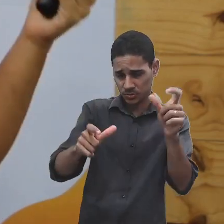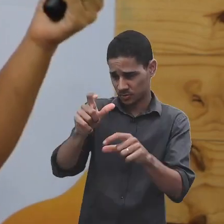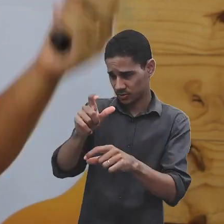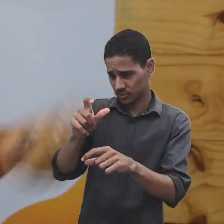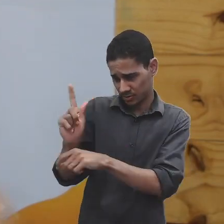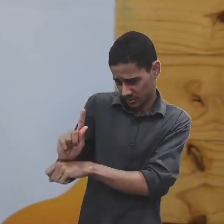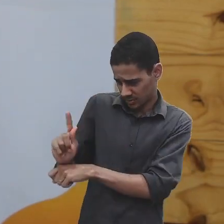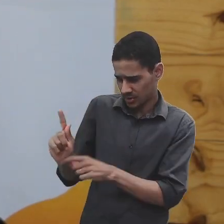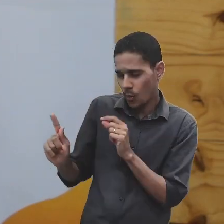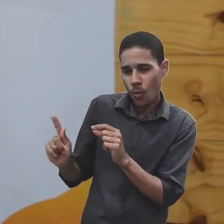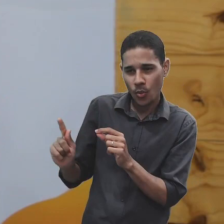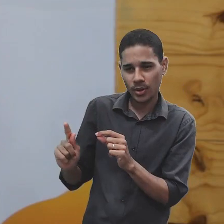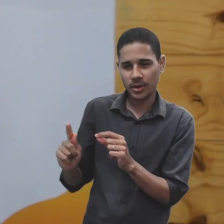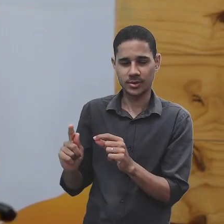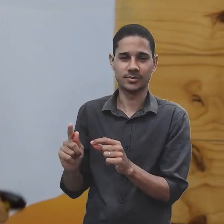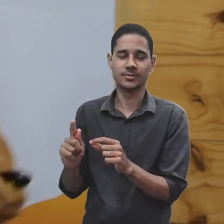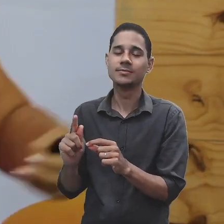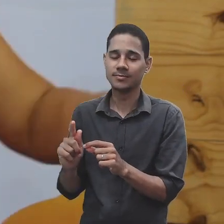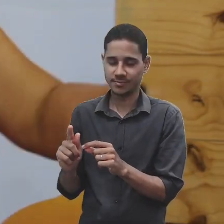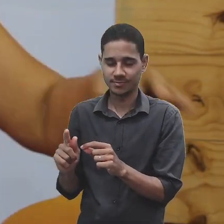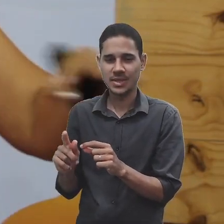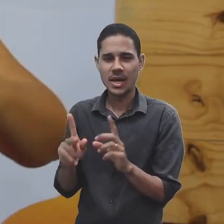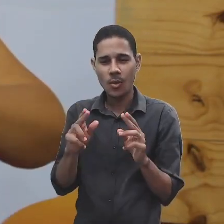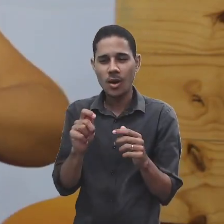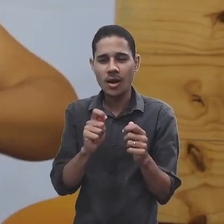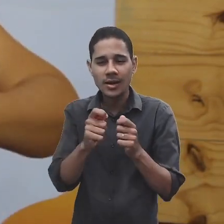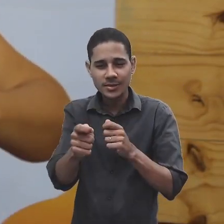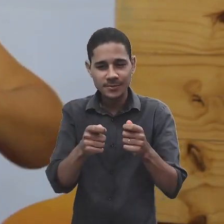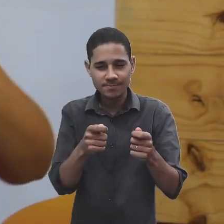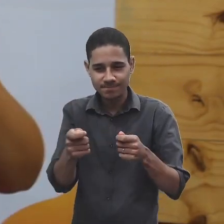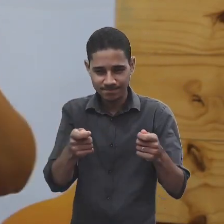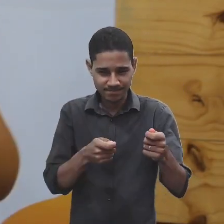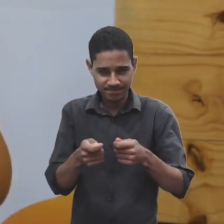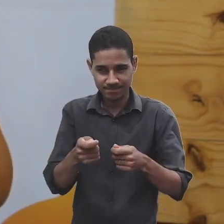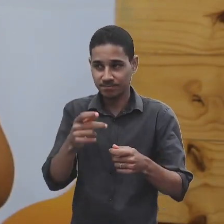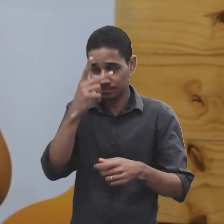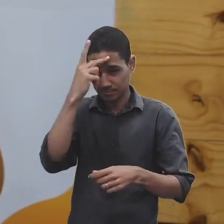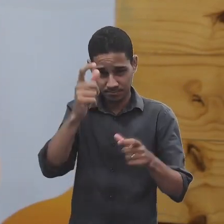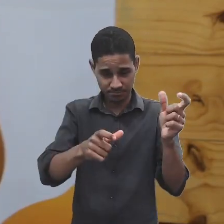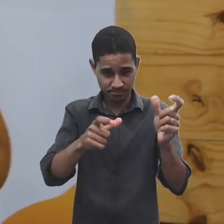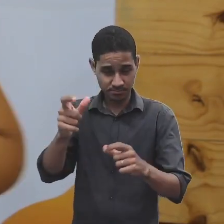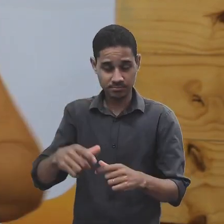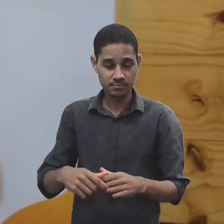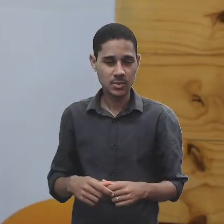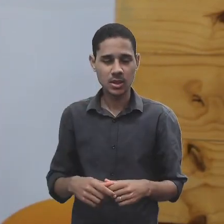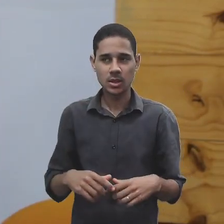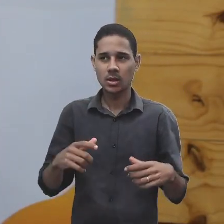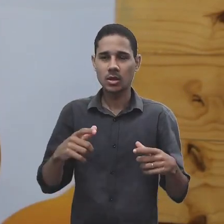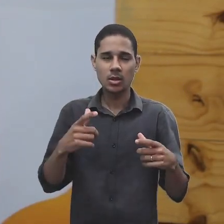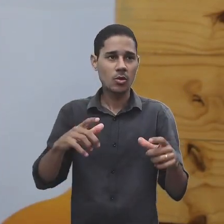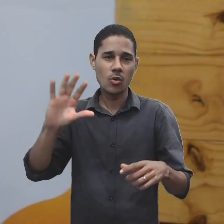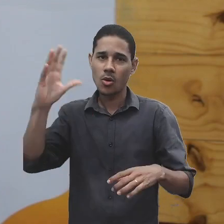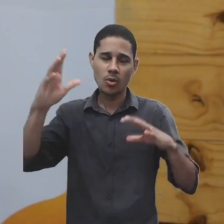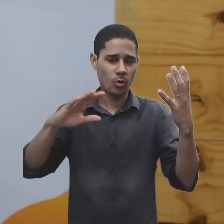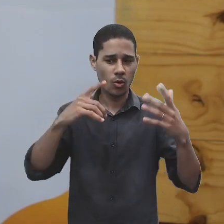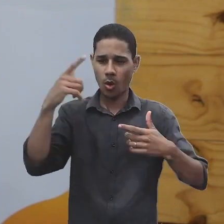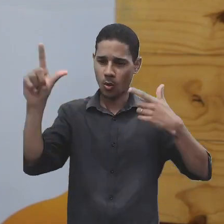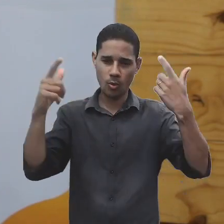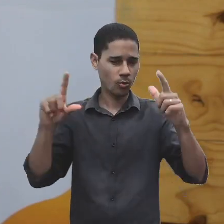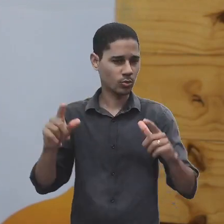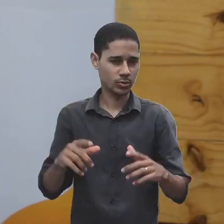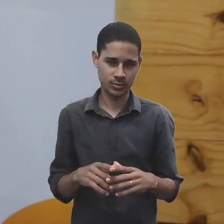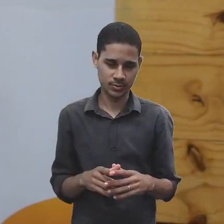administrar pessoas, e dentre outras situações que podemos encontrar na instituição escolar.